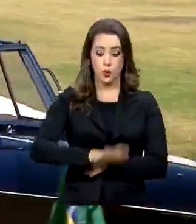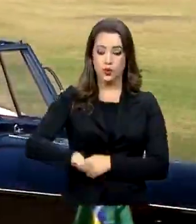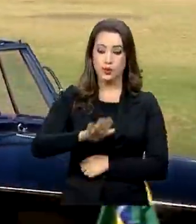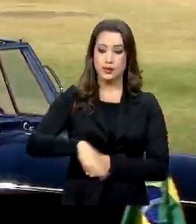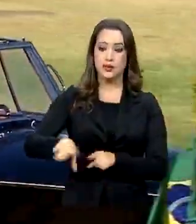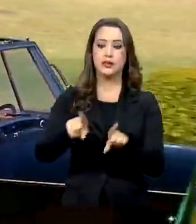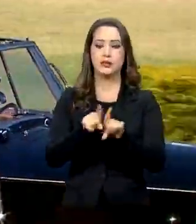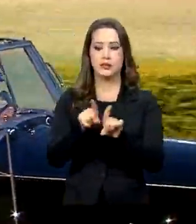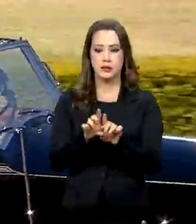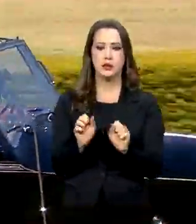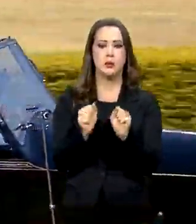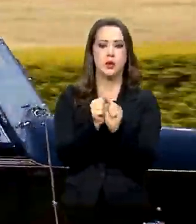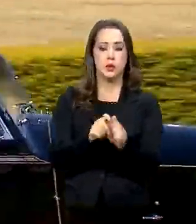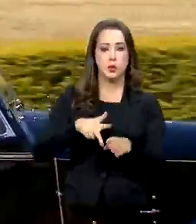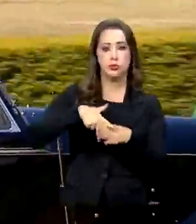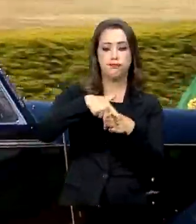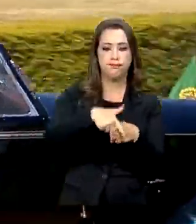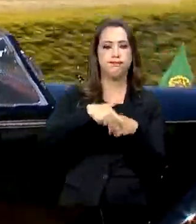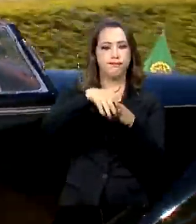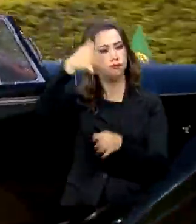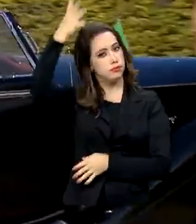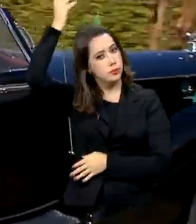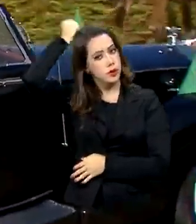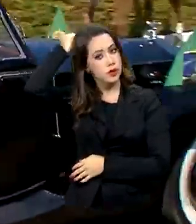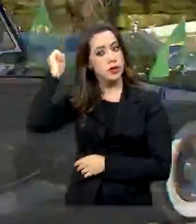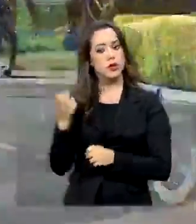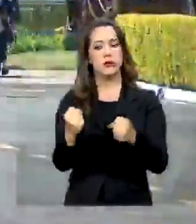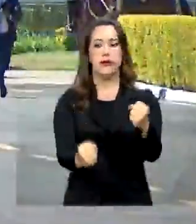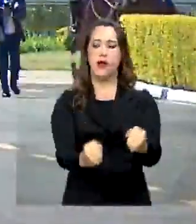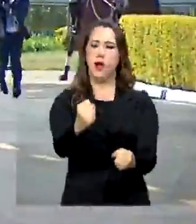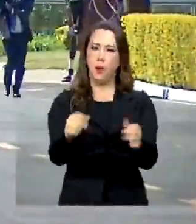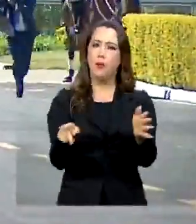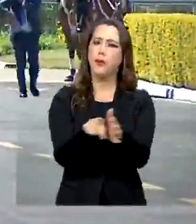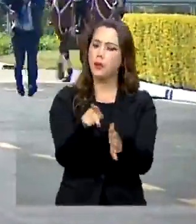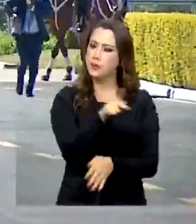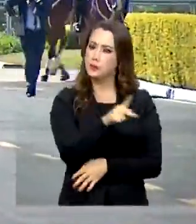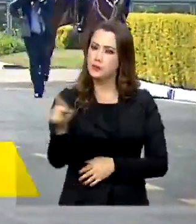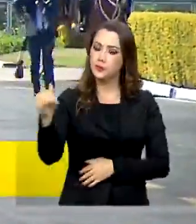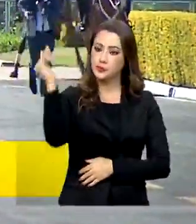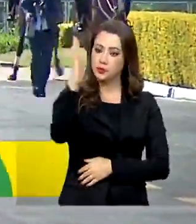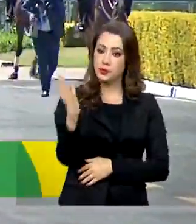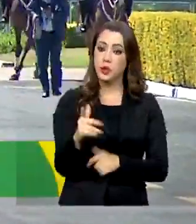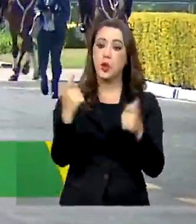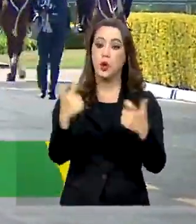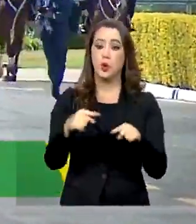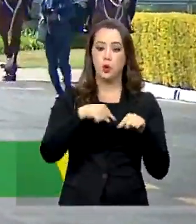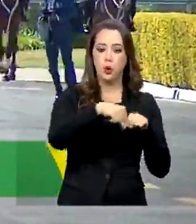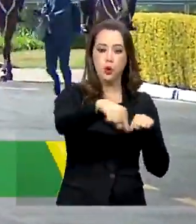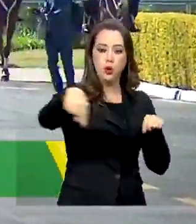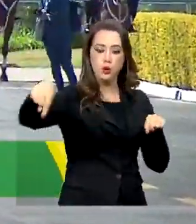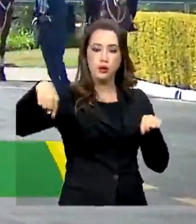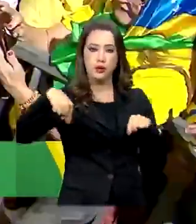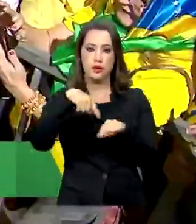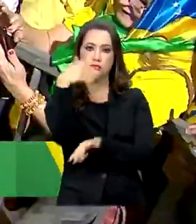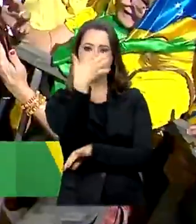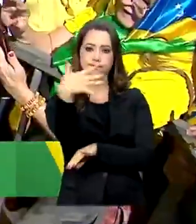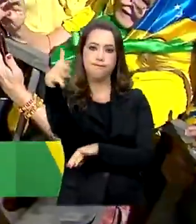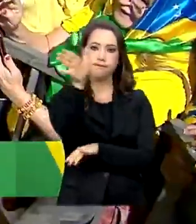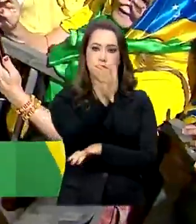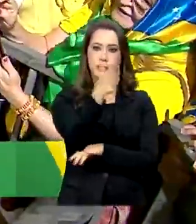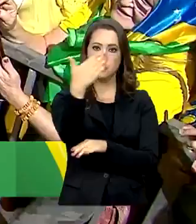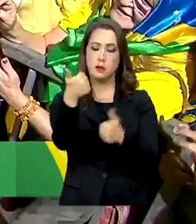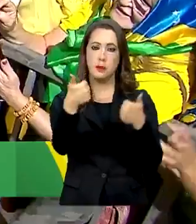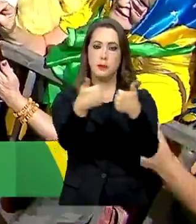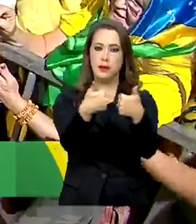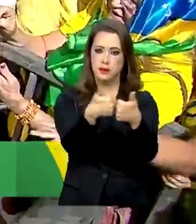cavalaria, o presidente seguiu no tradicional Rolls Royce para a chamada Praça das Bandeiras, em frente ao Alvorada. A